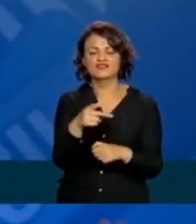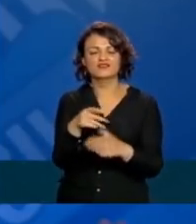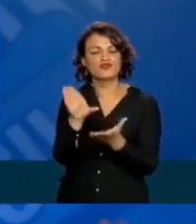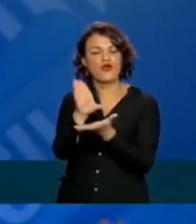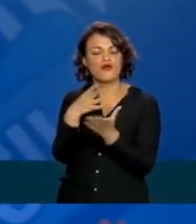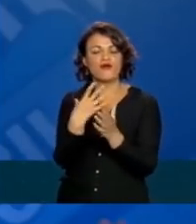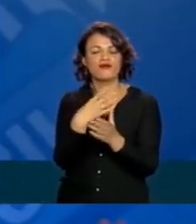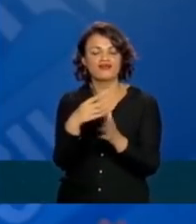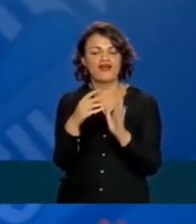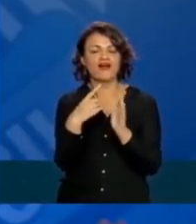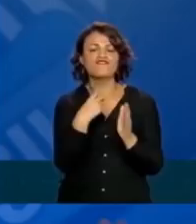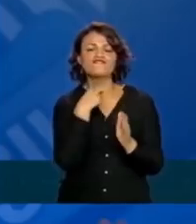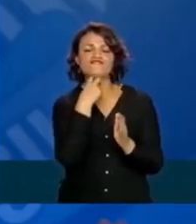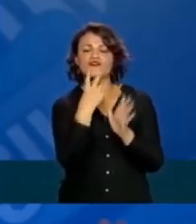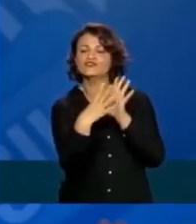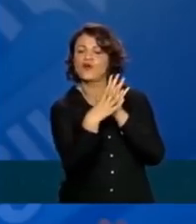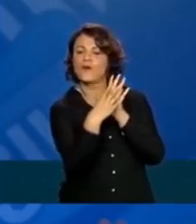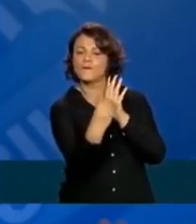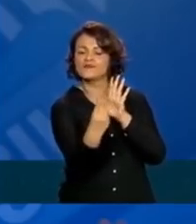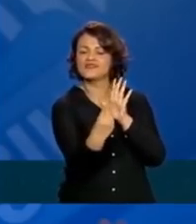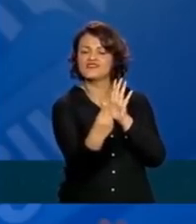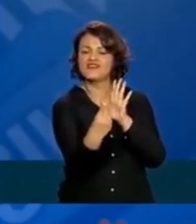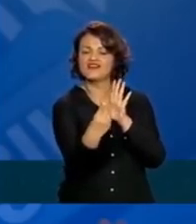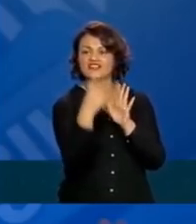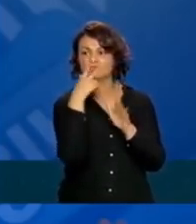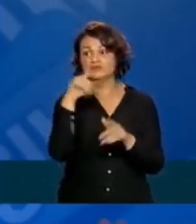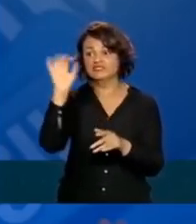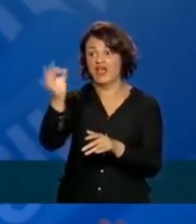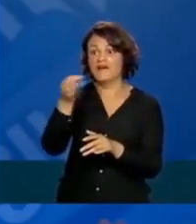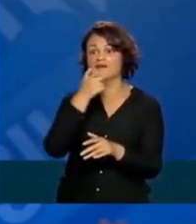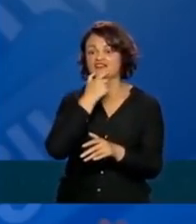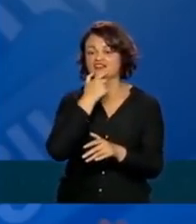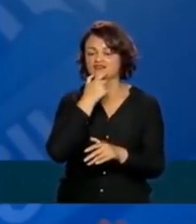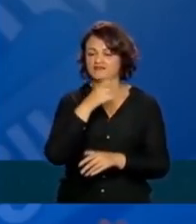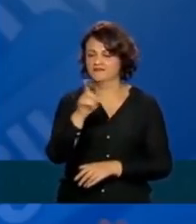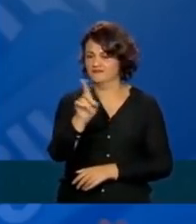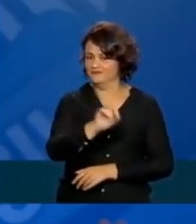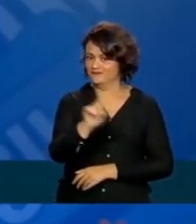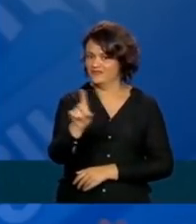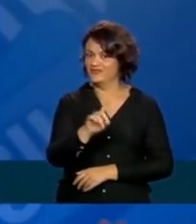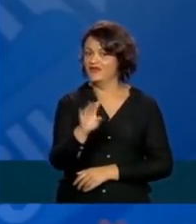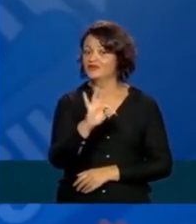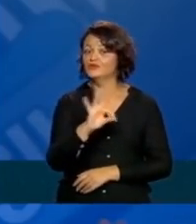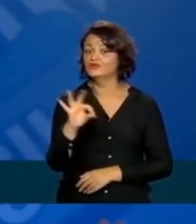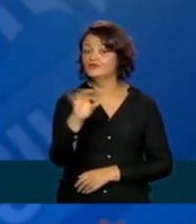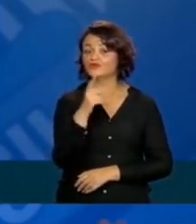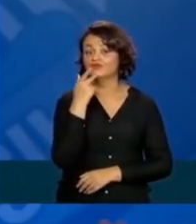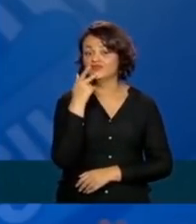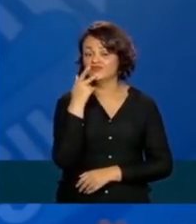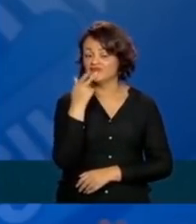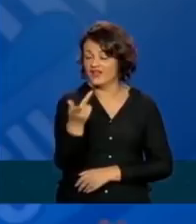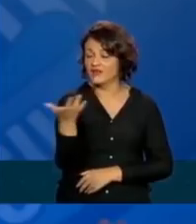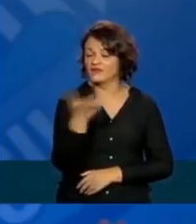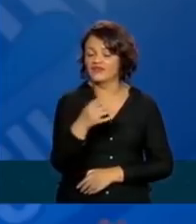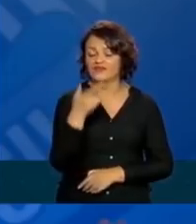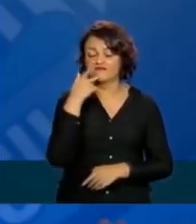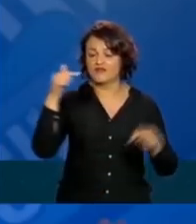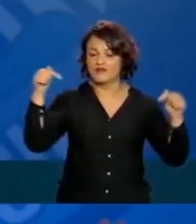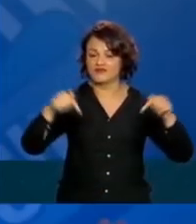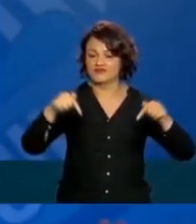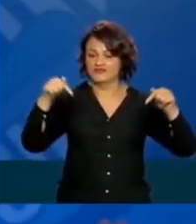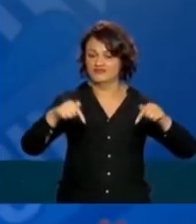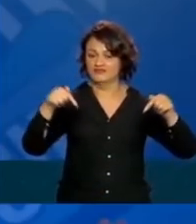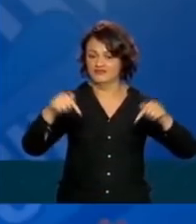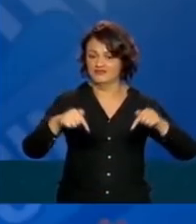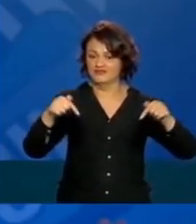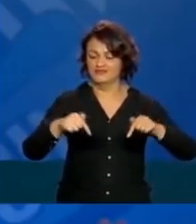gente, dão muita credibilidade. Volto a repetir, o que eu tenho para falar, eu sempre falarei por aqui, que eu acho que é uma